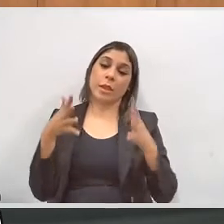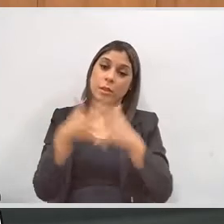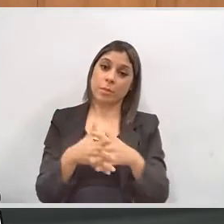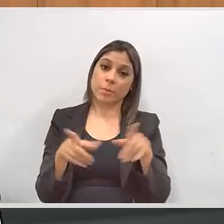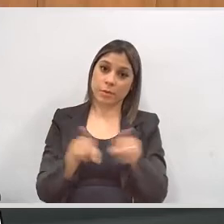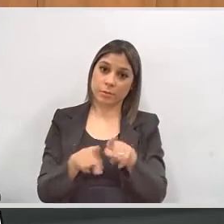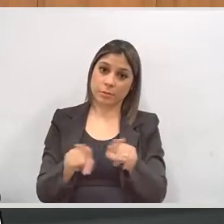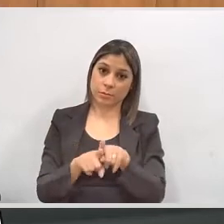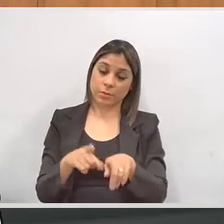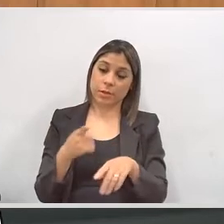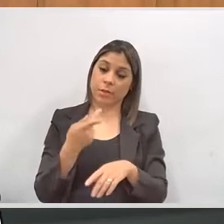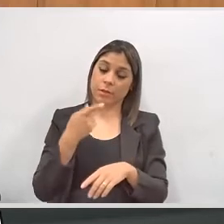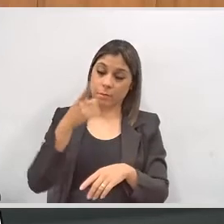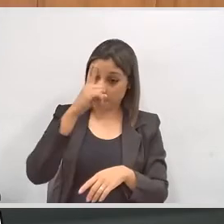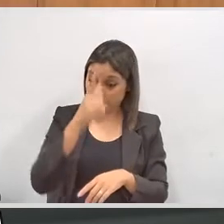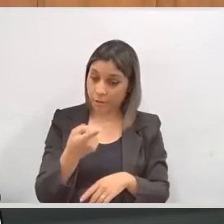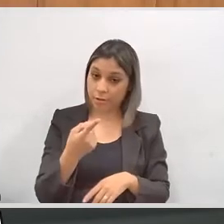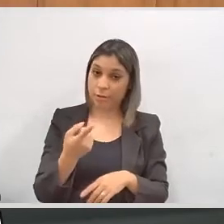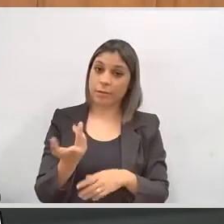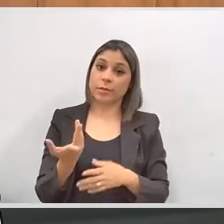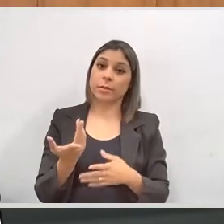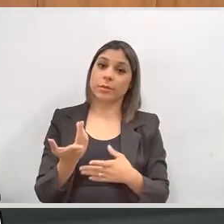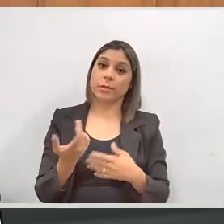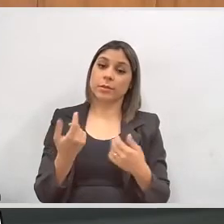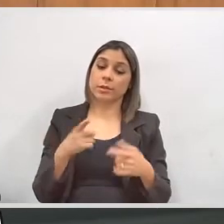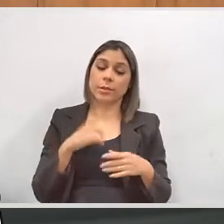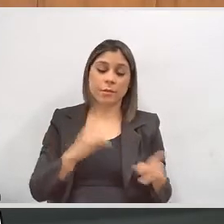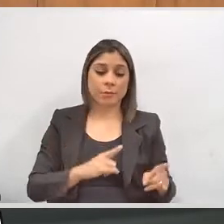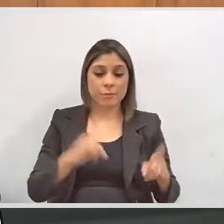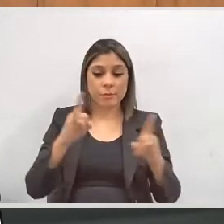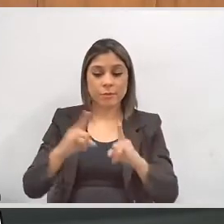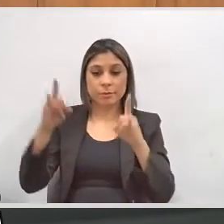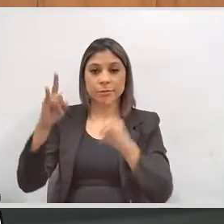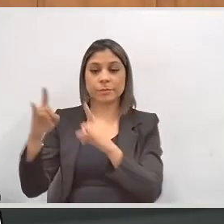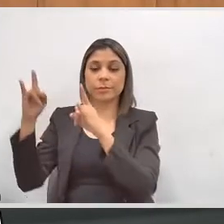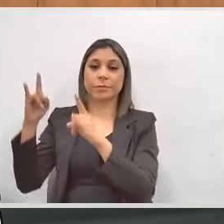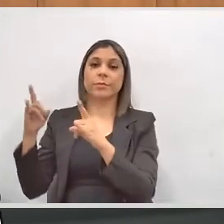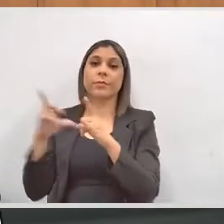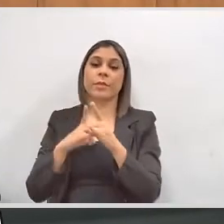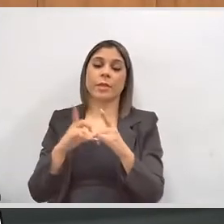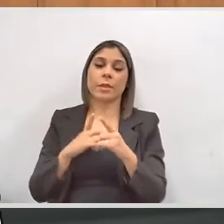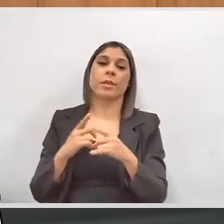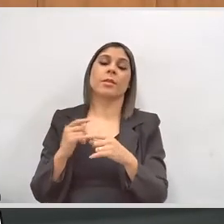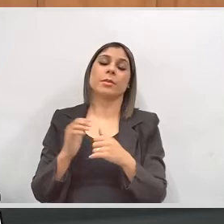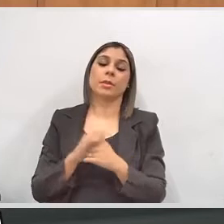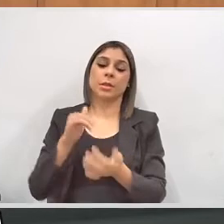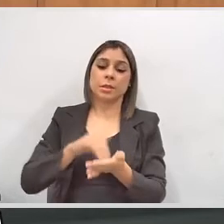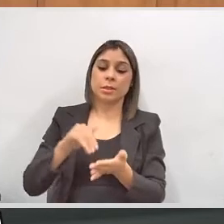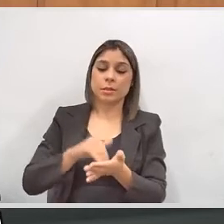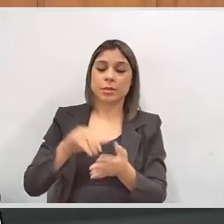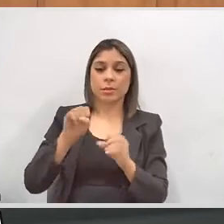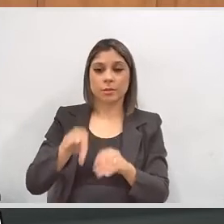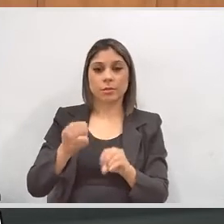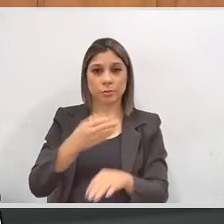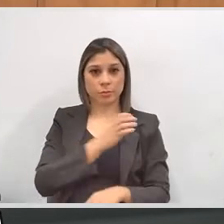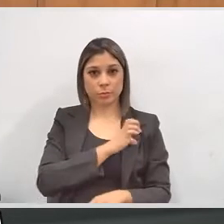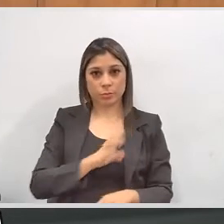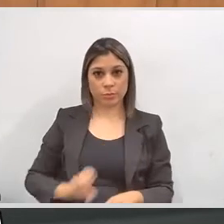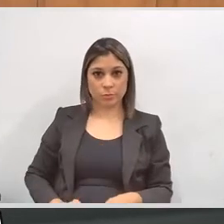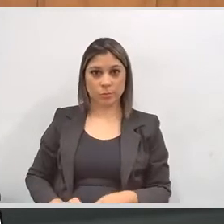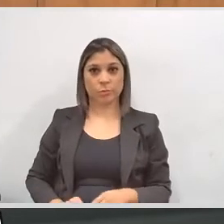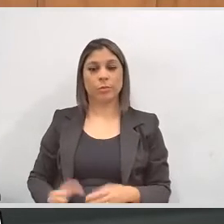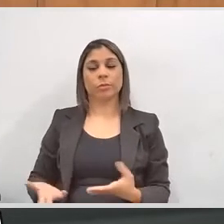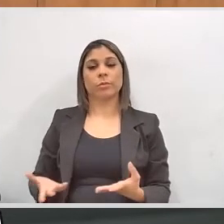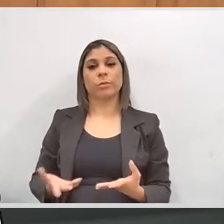determina a existência de vários prédios utilizados pela Secretaria de Educação que são